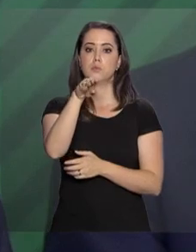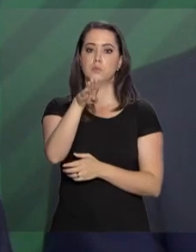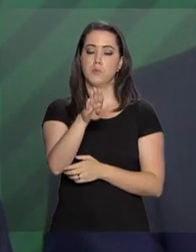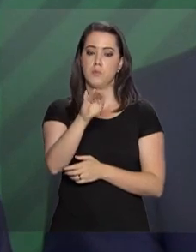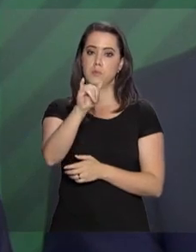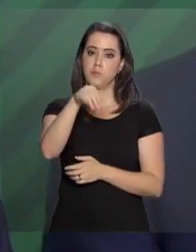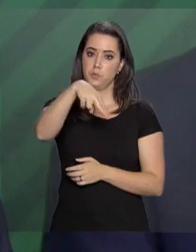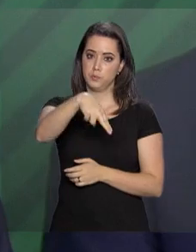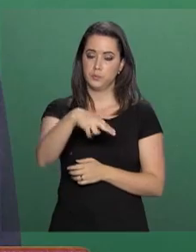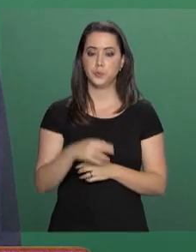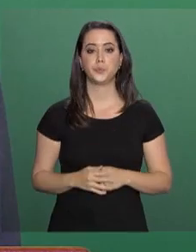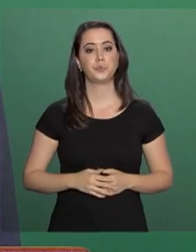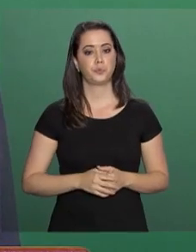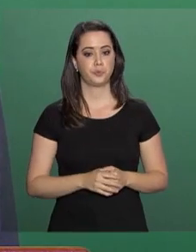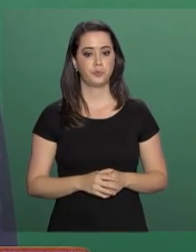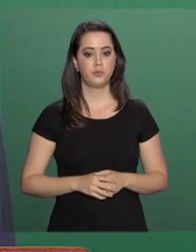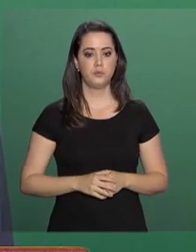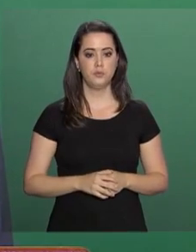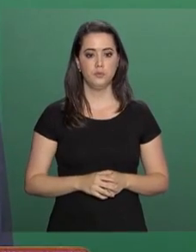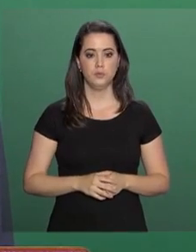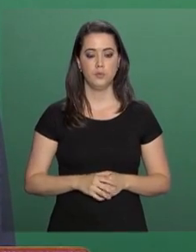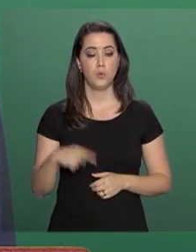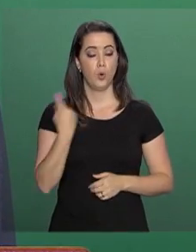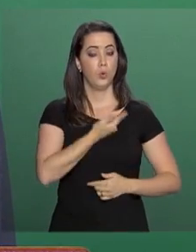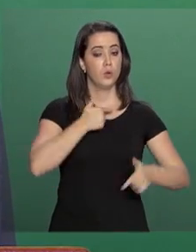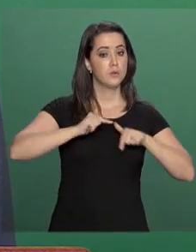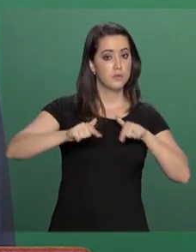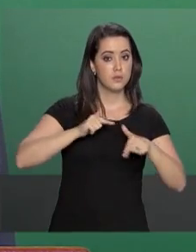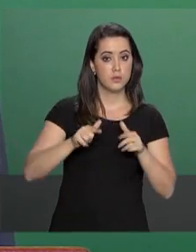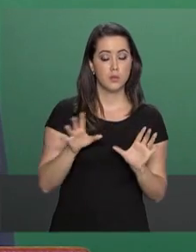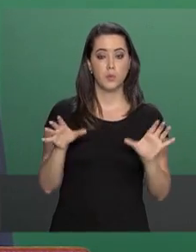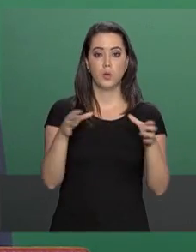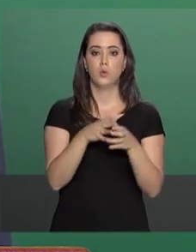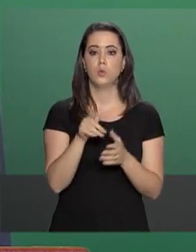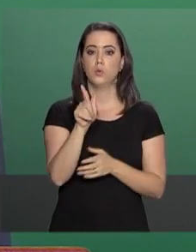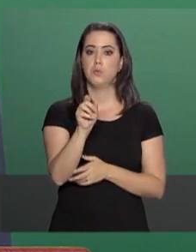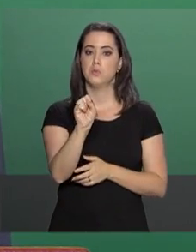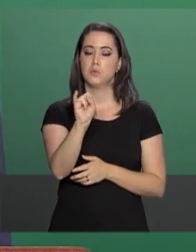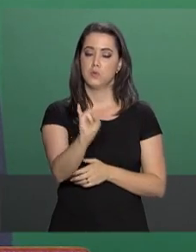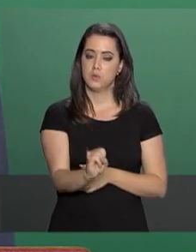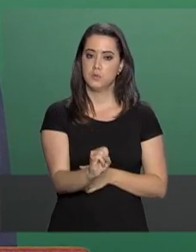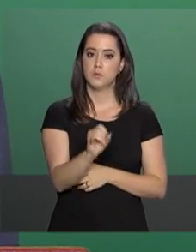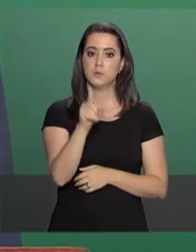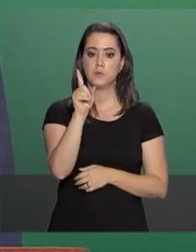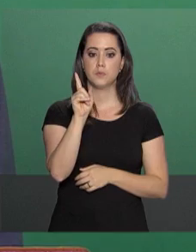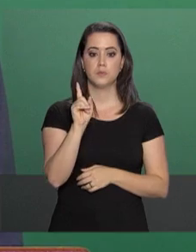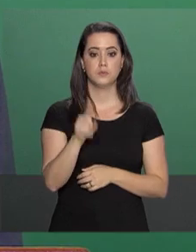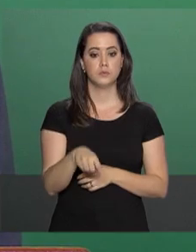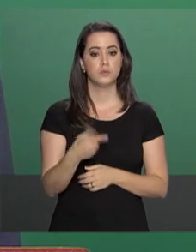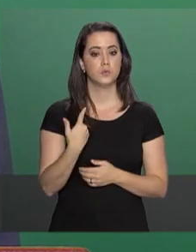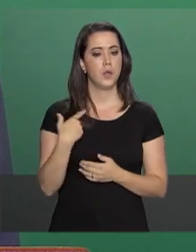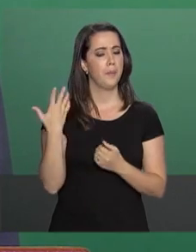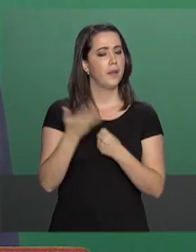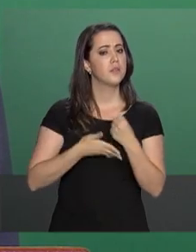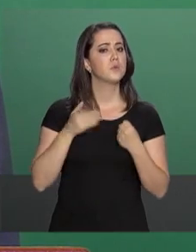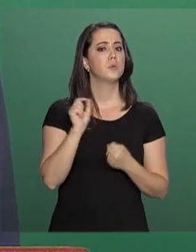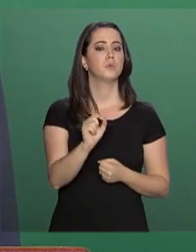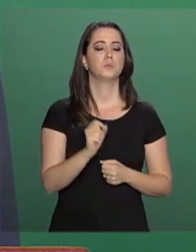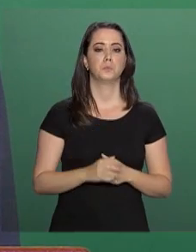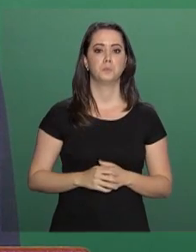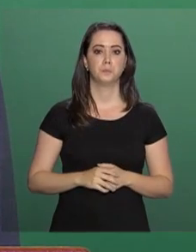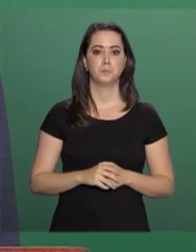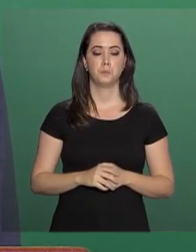Inteligência, a PIN. A nossa missão no Gabinete de Segurança Institucional é basicamente